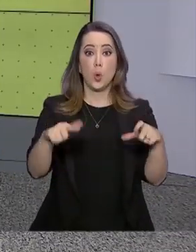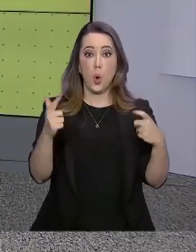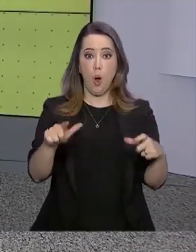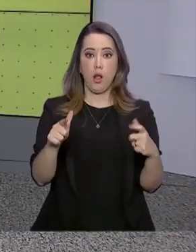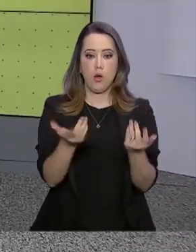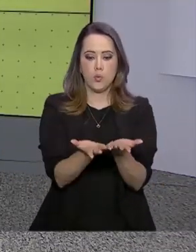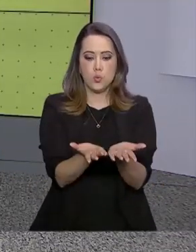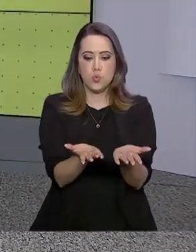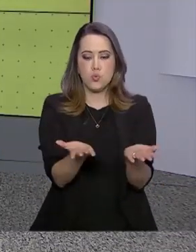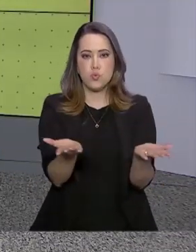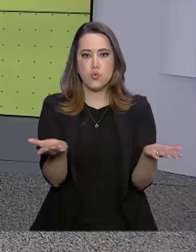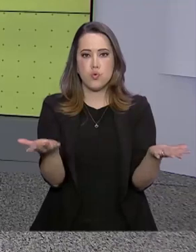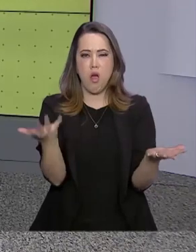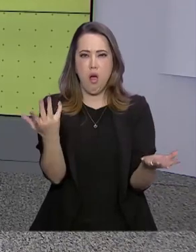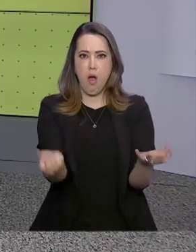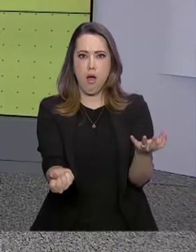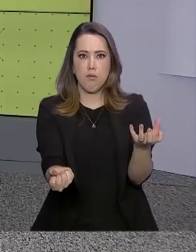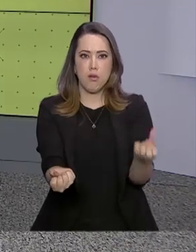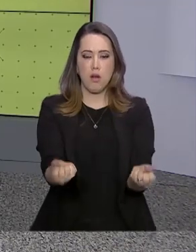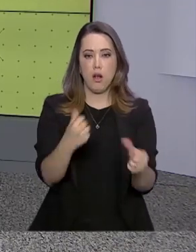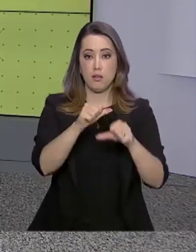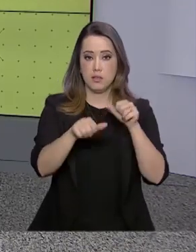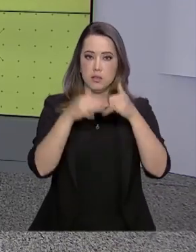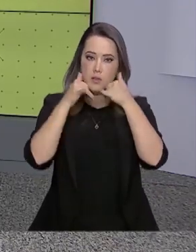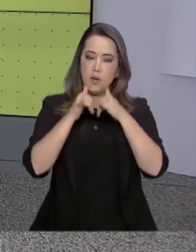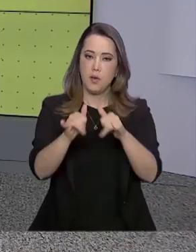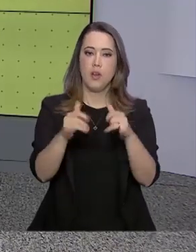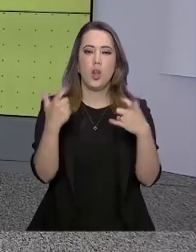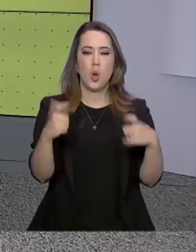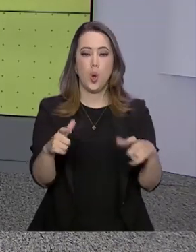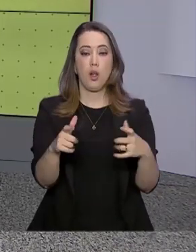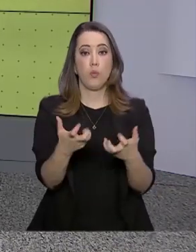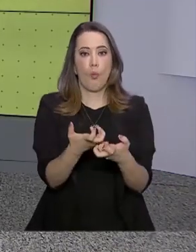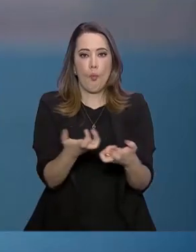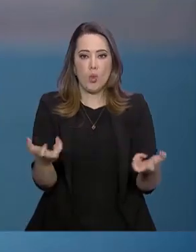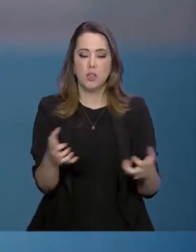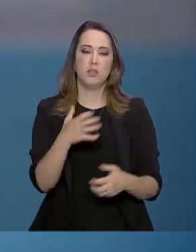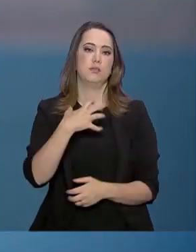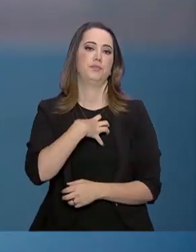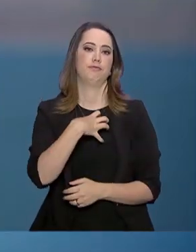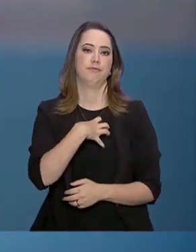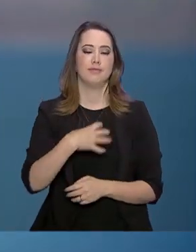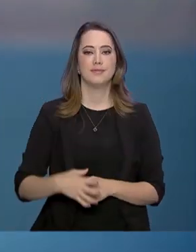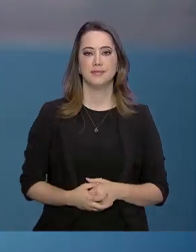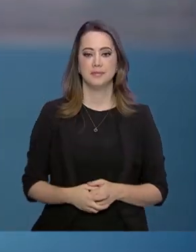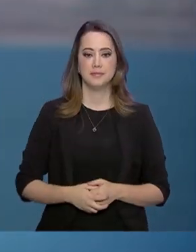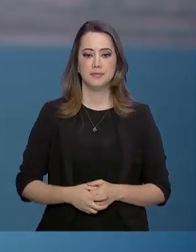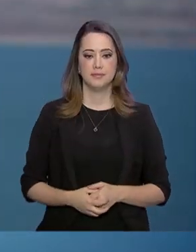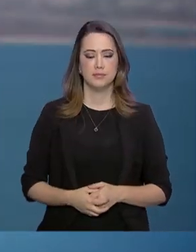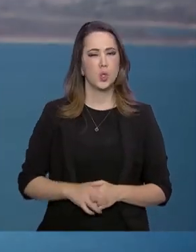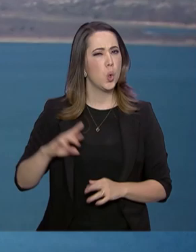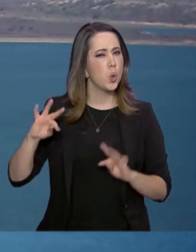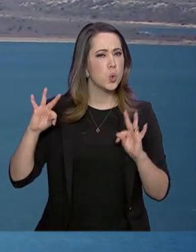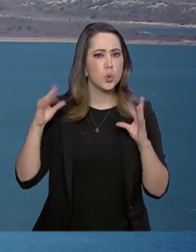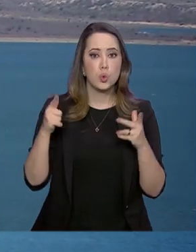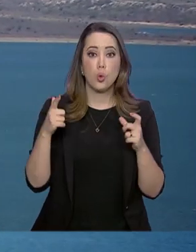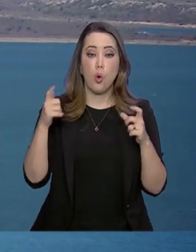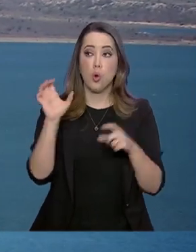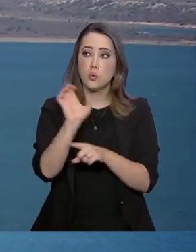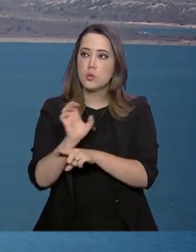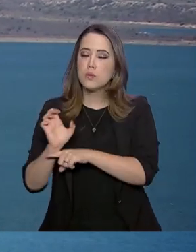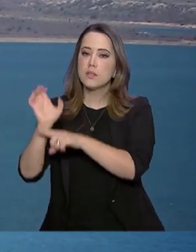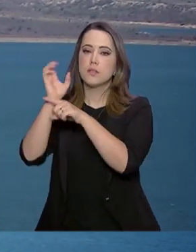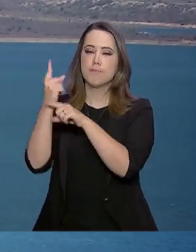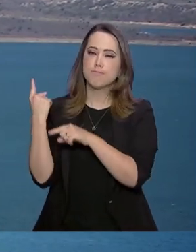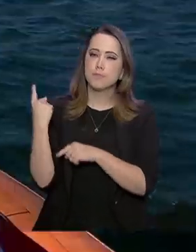usina solar flutuante na cidade de Sobradinho, no sertão da Bahia. Dentre todos os estados por